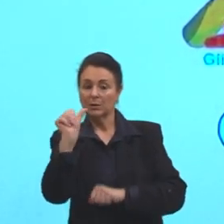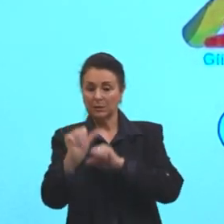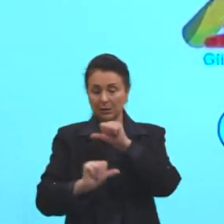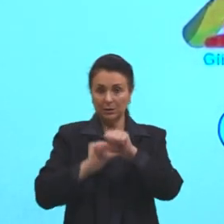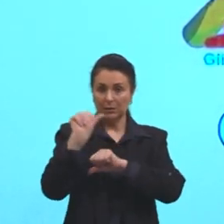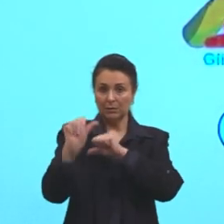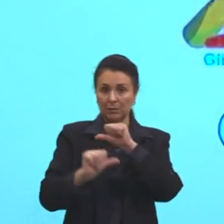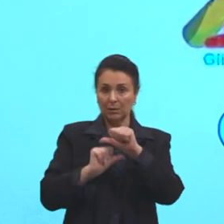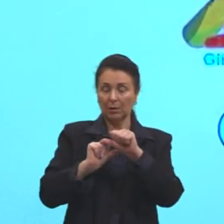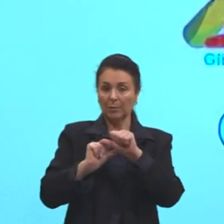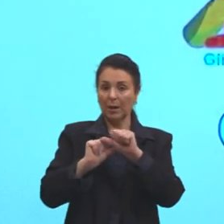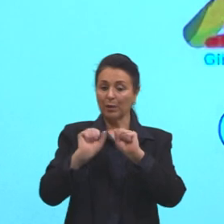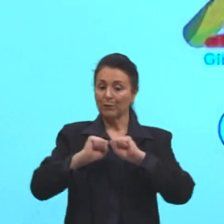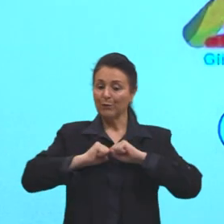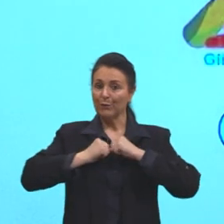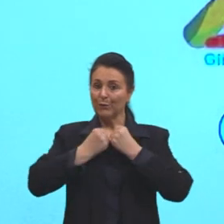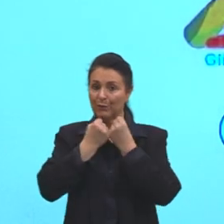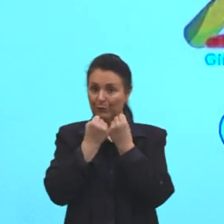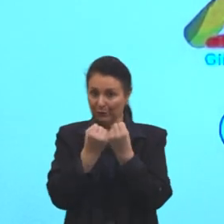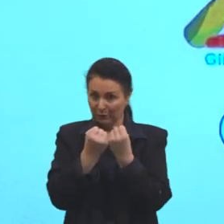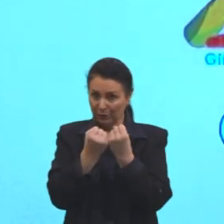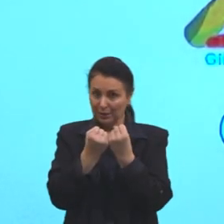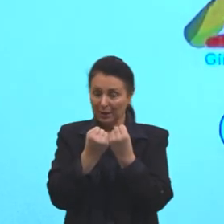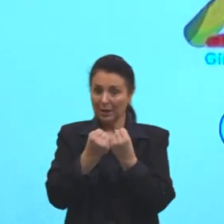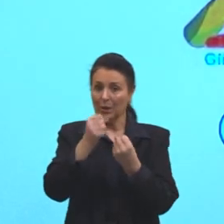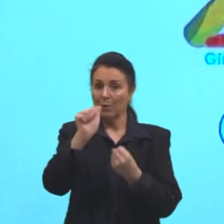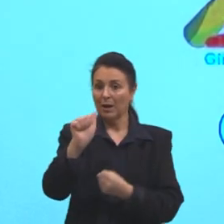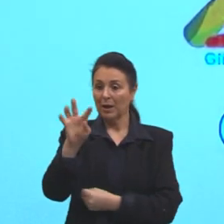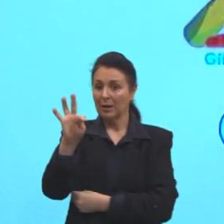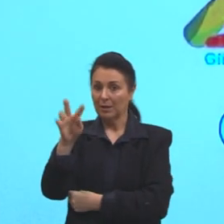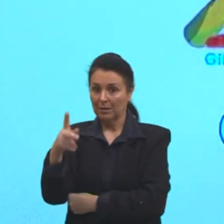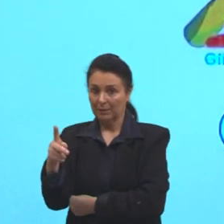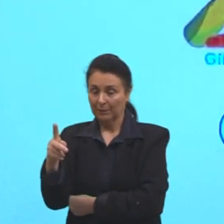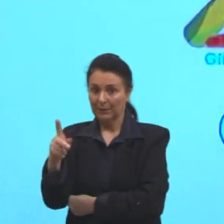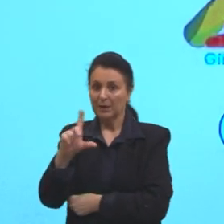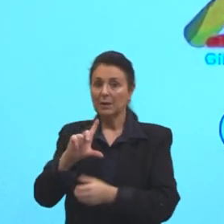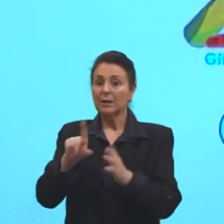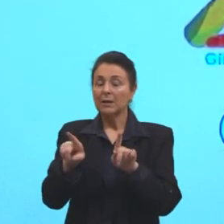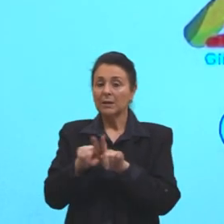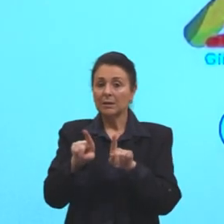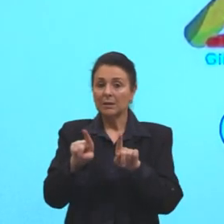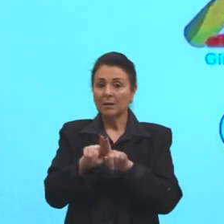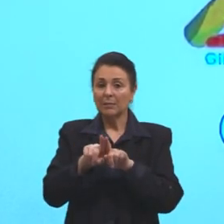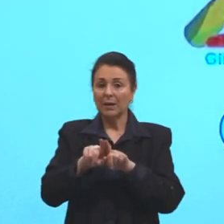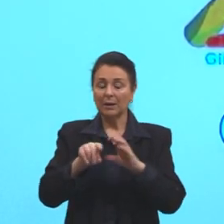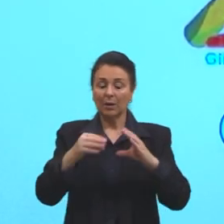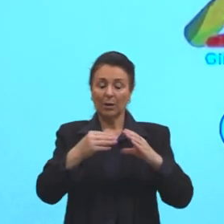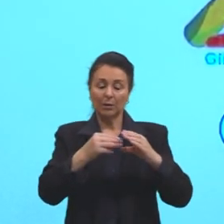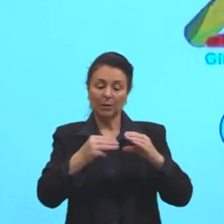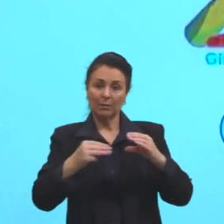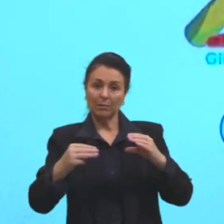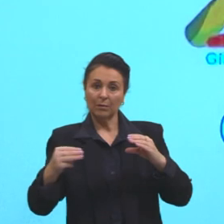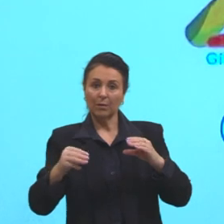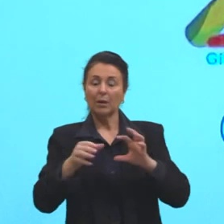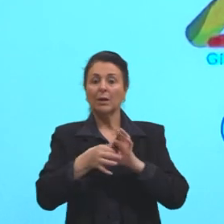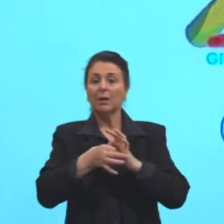energia, que é em forma de ATP, e aqui na mitocôndria, né? É liberado dióxido de carbono,